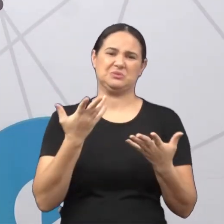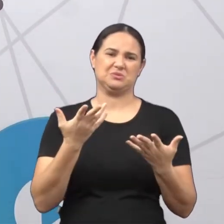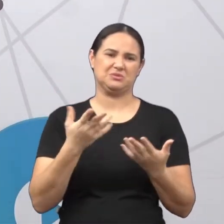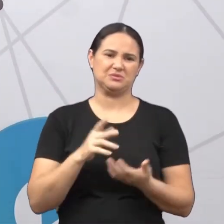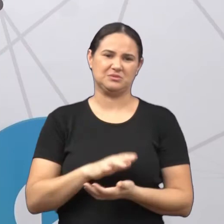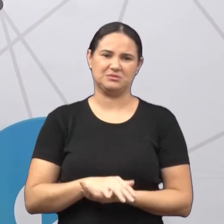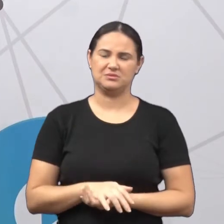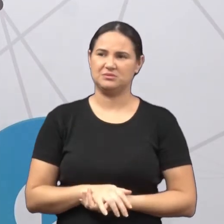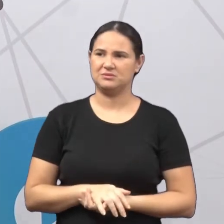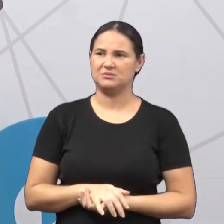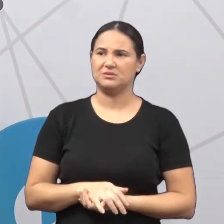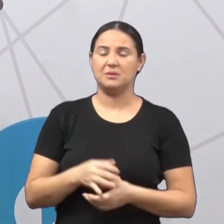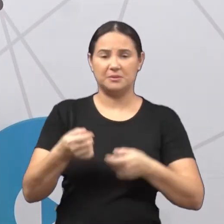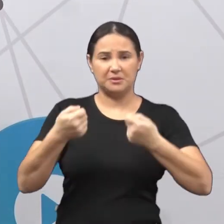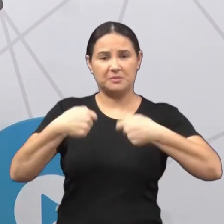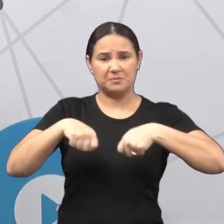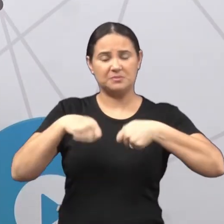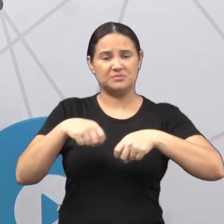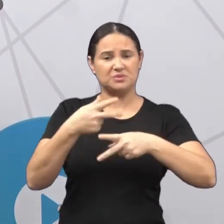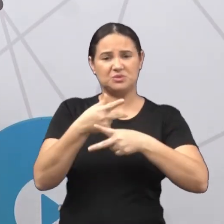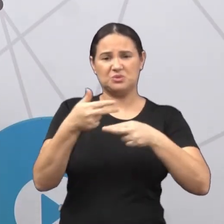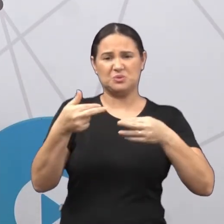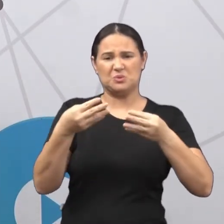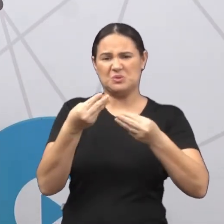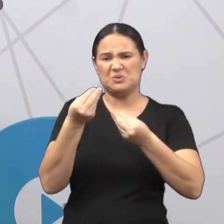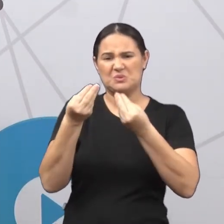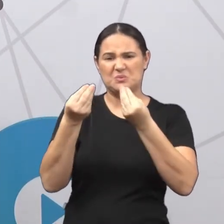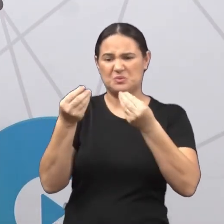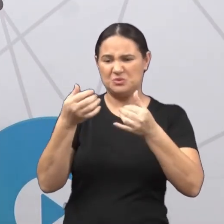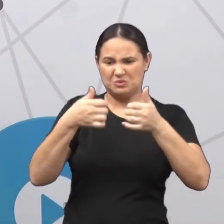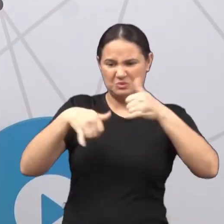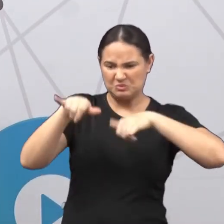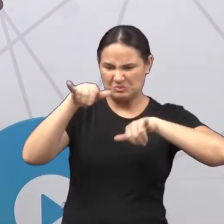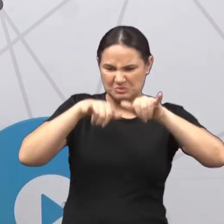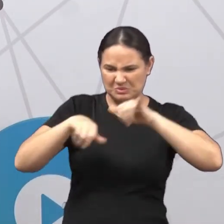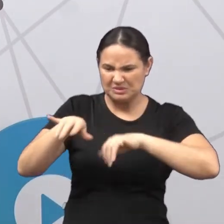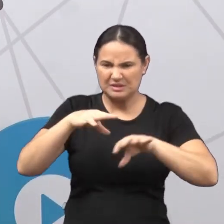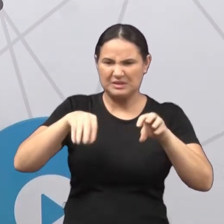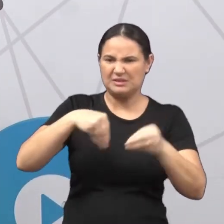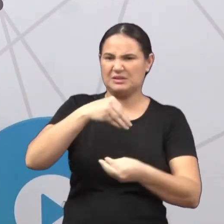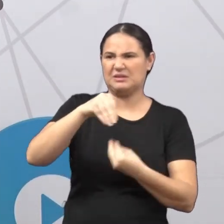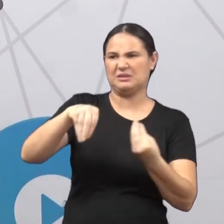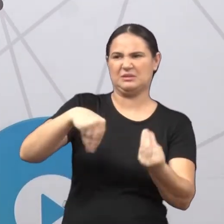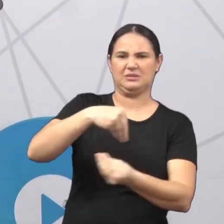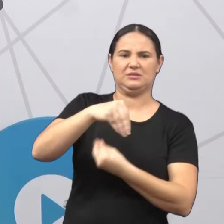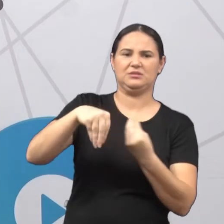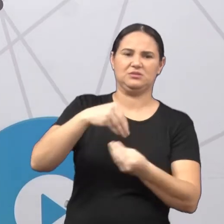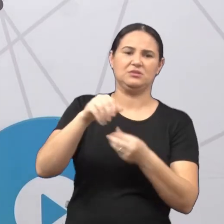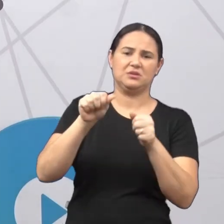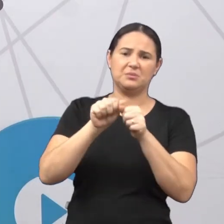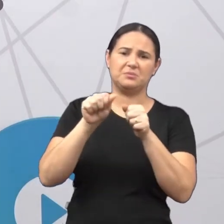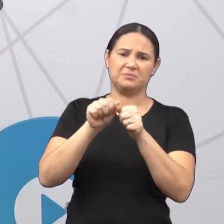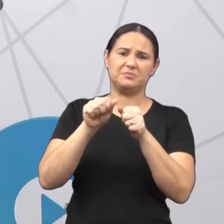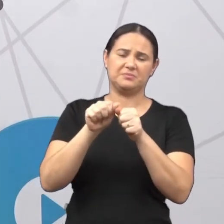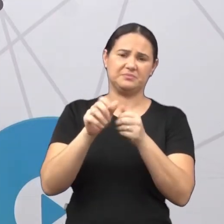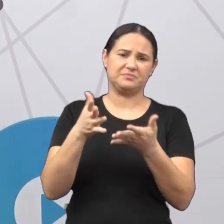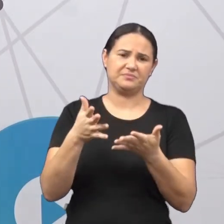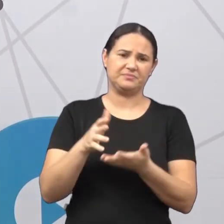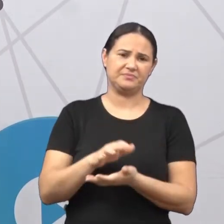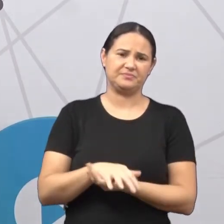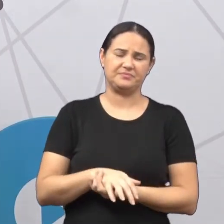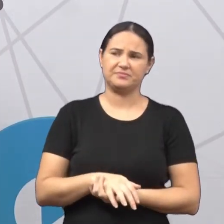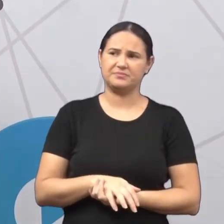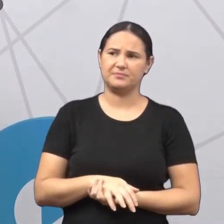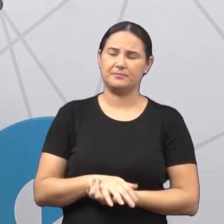porque eles precisam de muitas coisas, muitos resíduos, muitas misturas para fazer o produto que ele está fazendo.